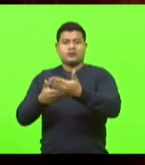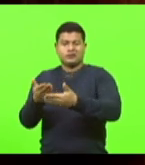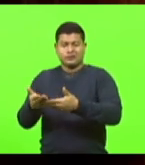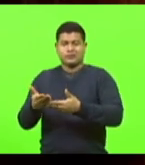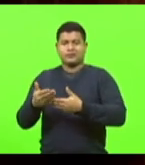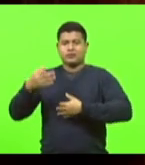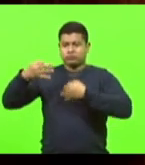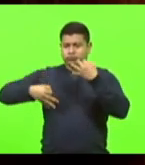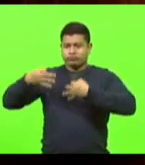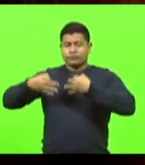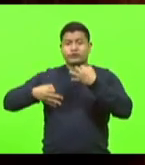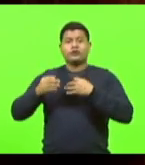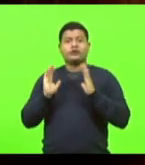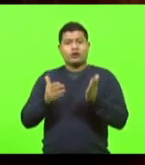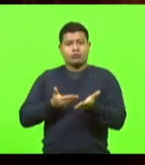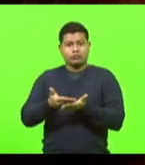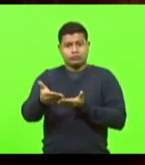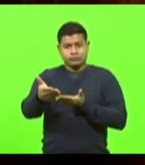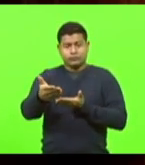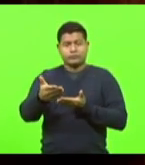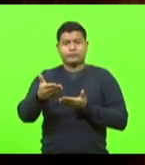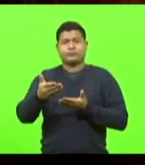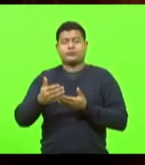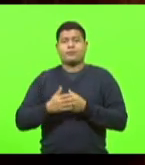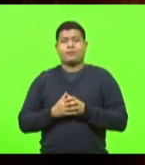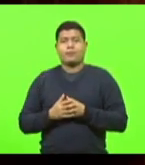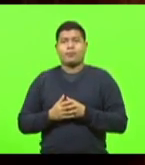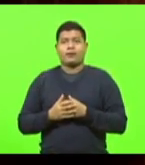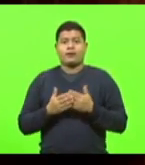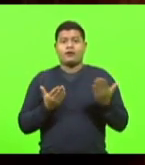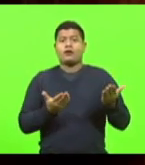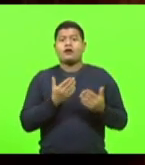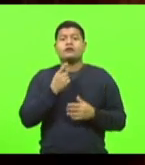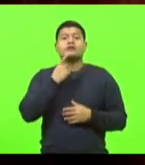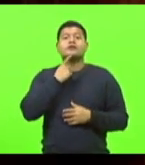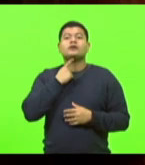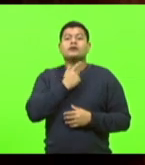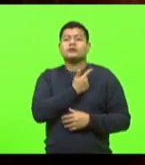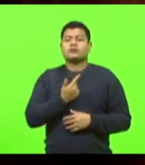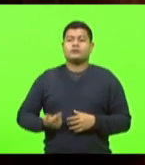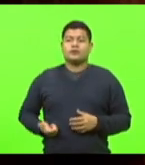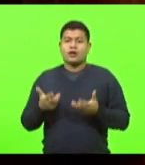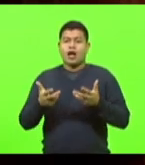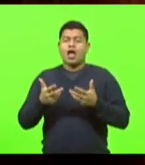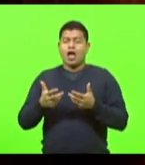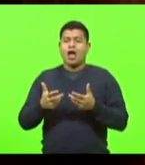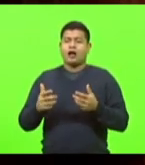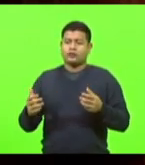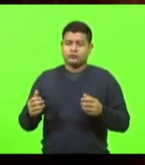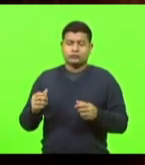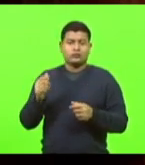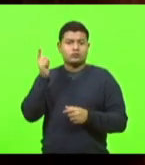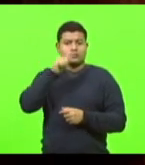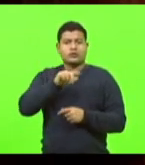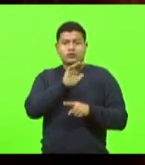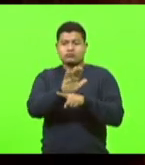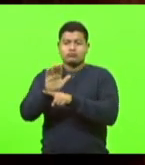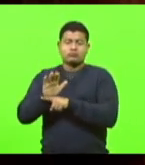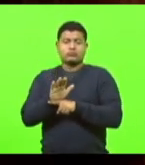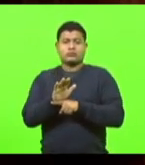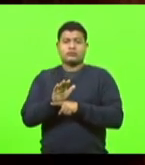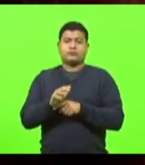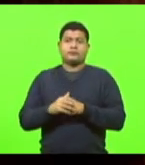o início e a disposição do governo é fazê-la. Além disso, as várias categorias agora,